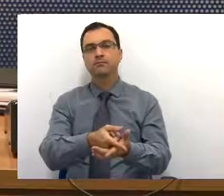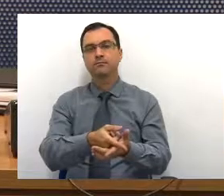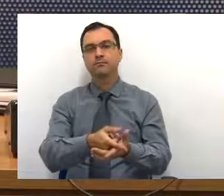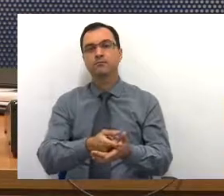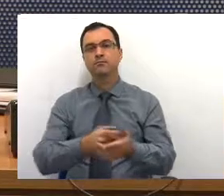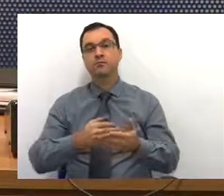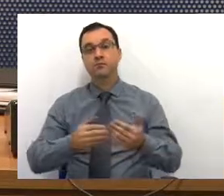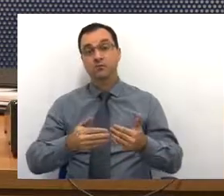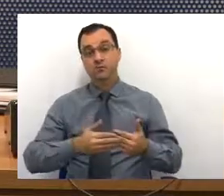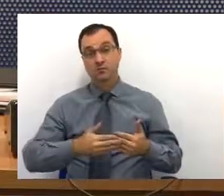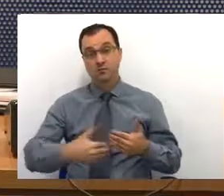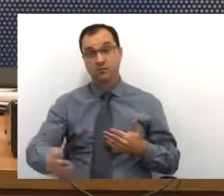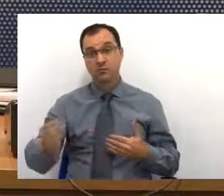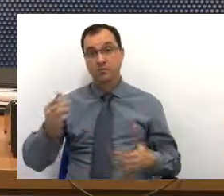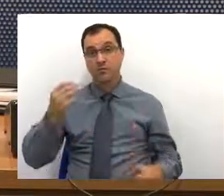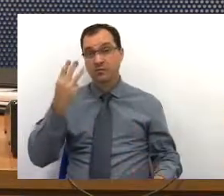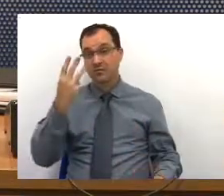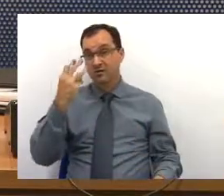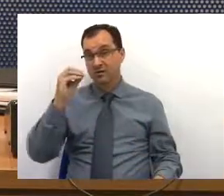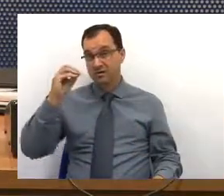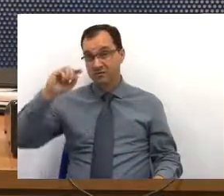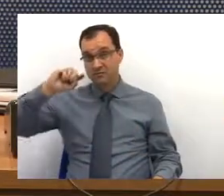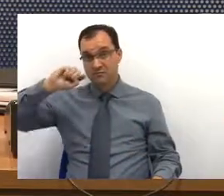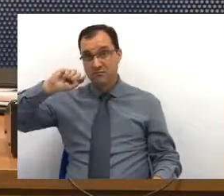desses 30 milhões,